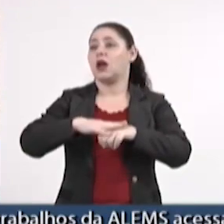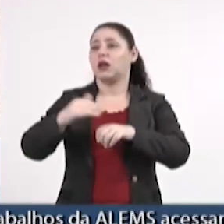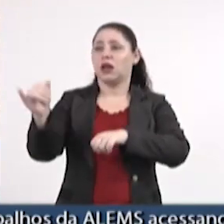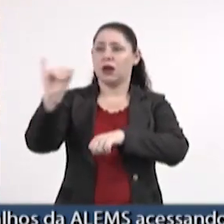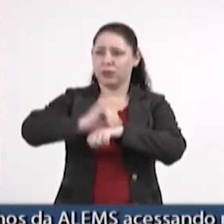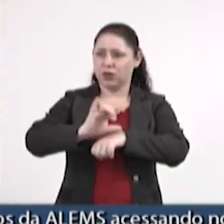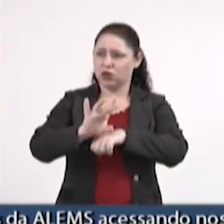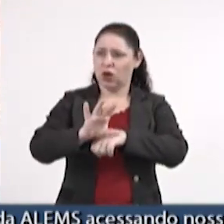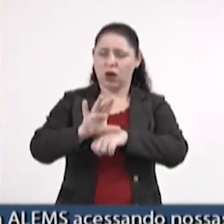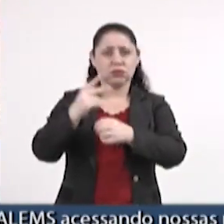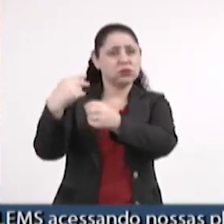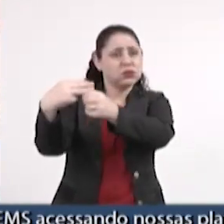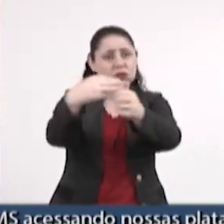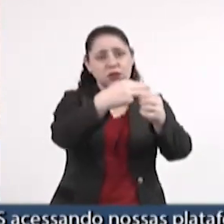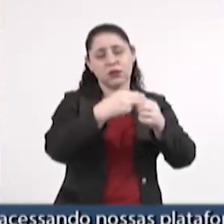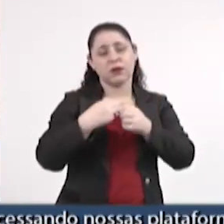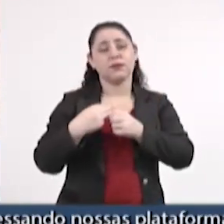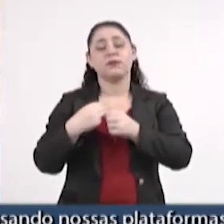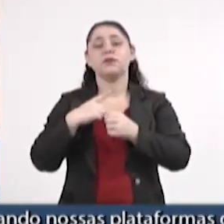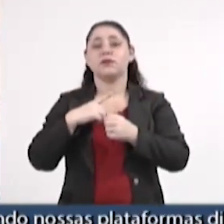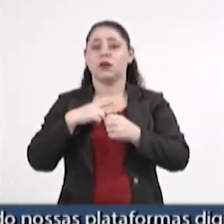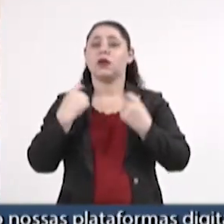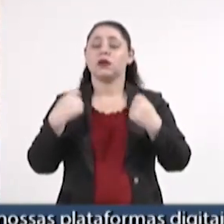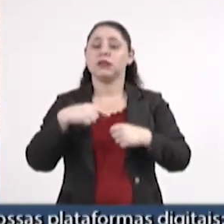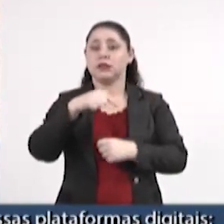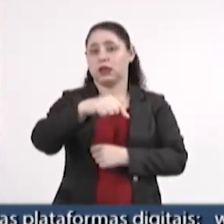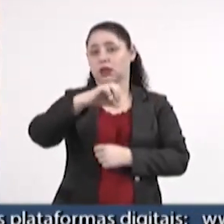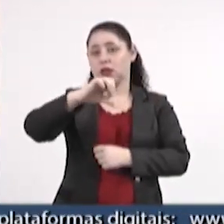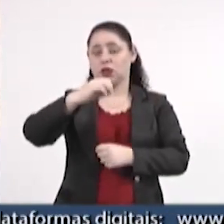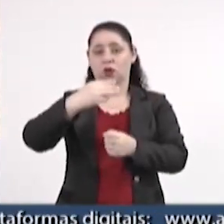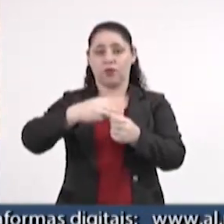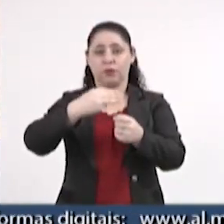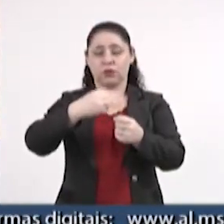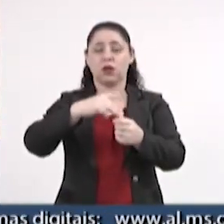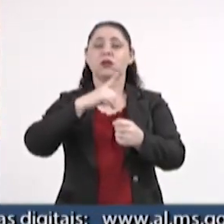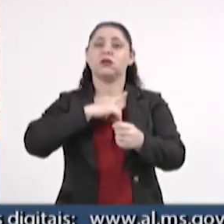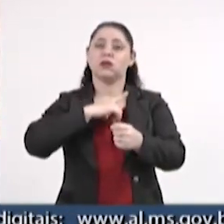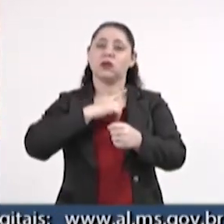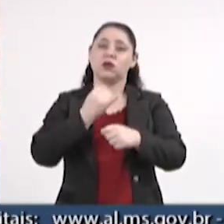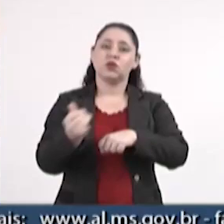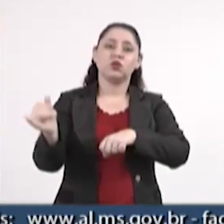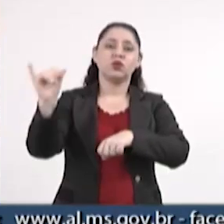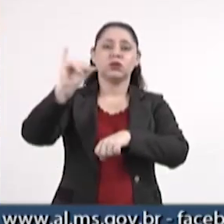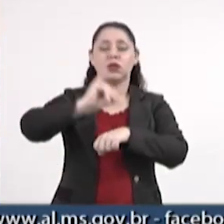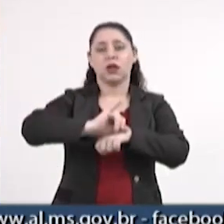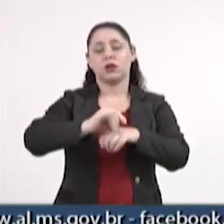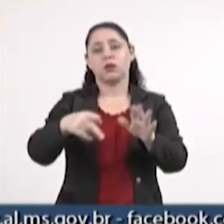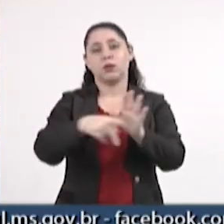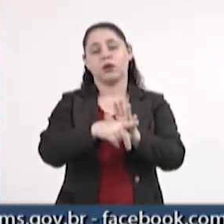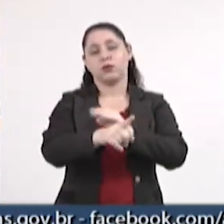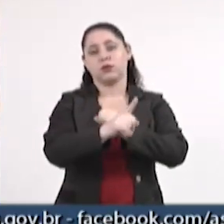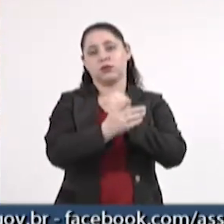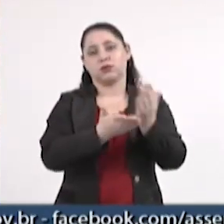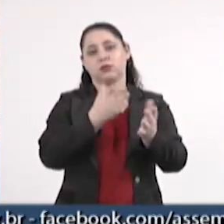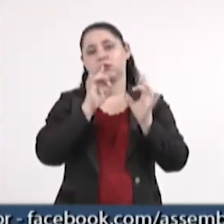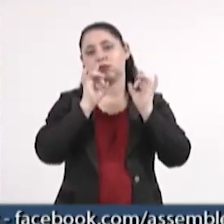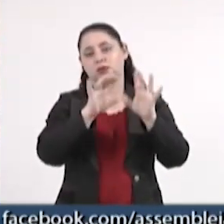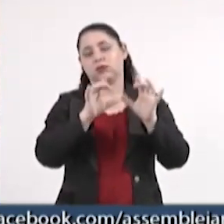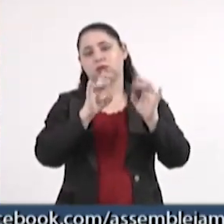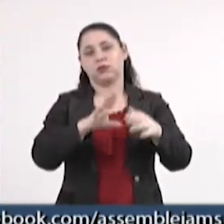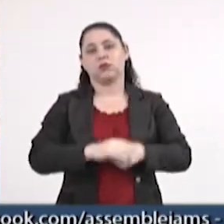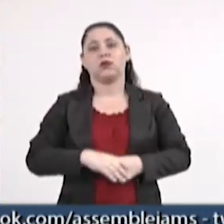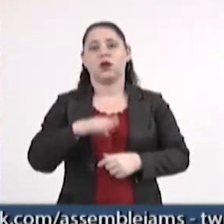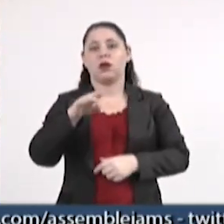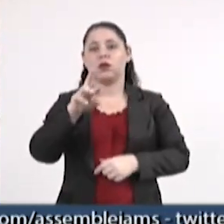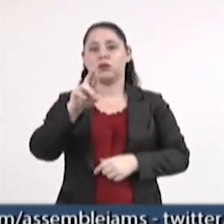A gente precisa que os nossos municípios, que são 79, tenham esses centros de atendimento especializados. A Bruna é